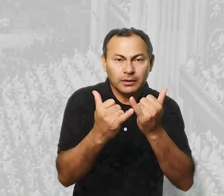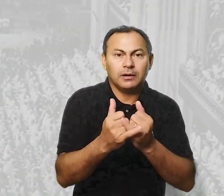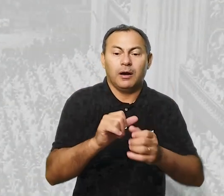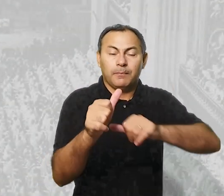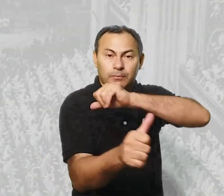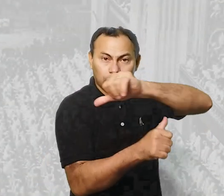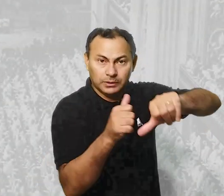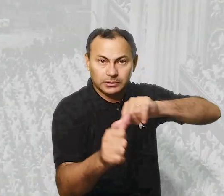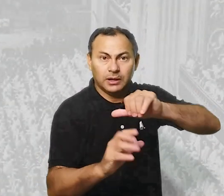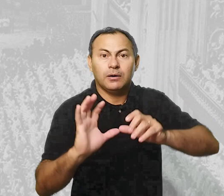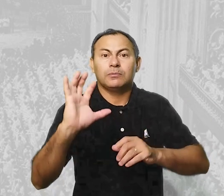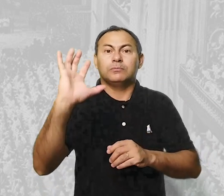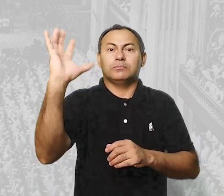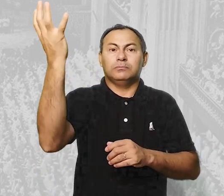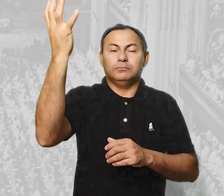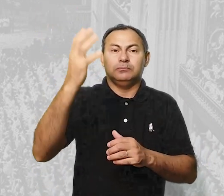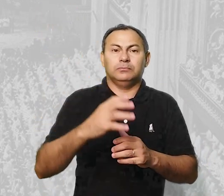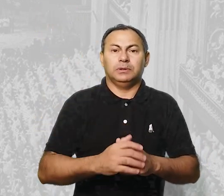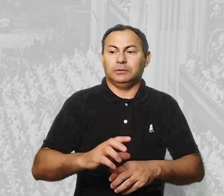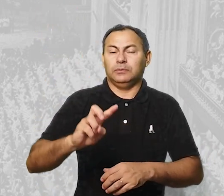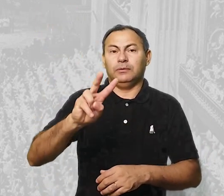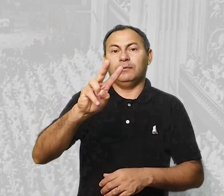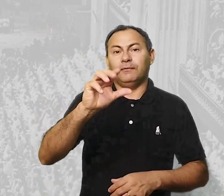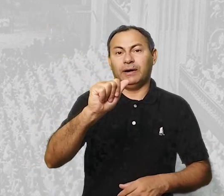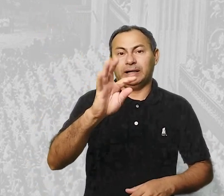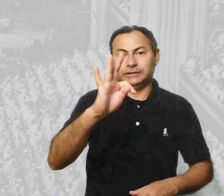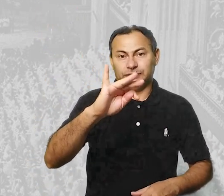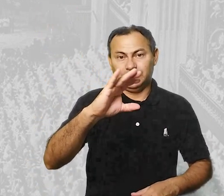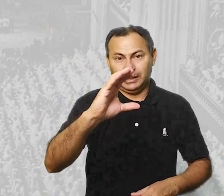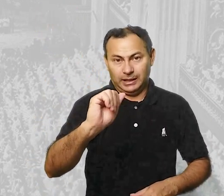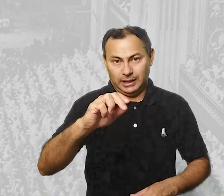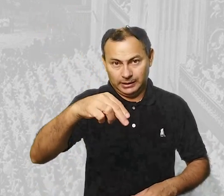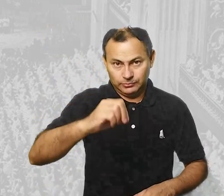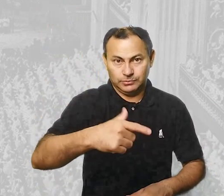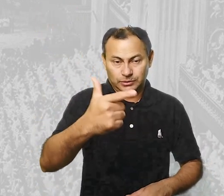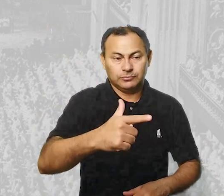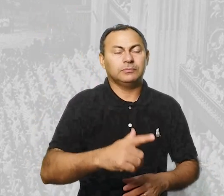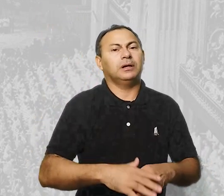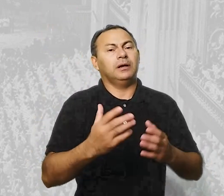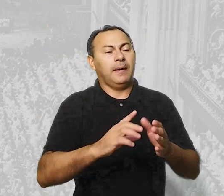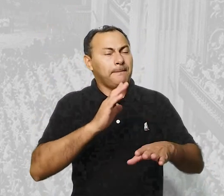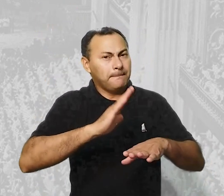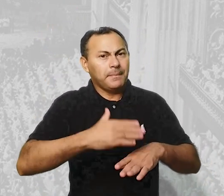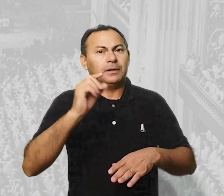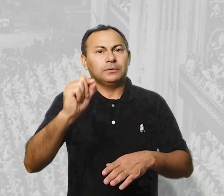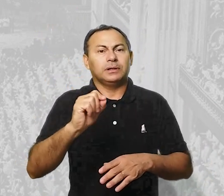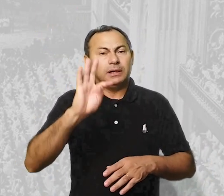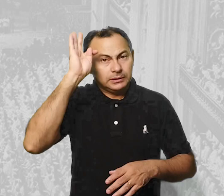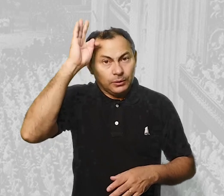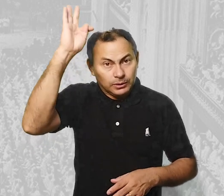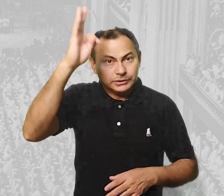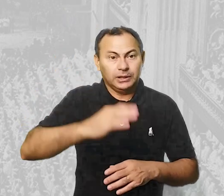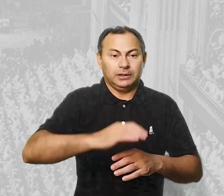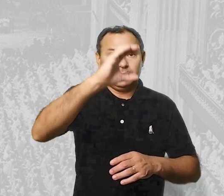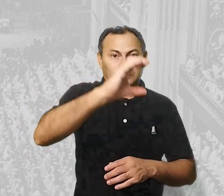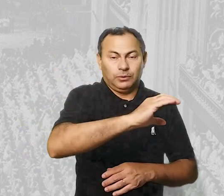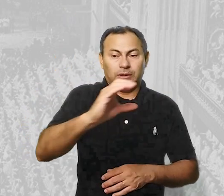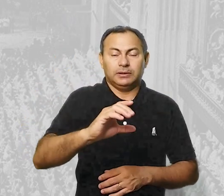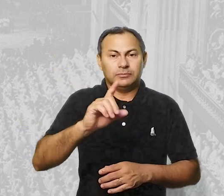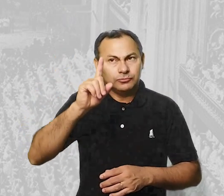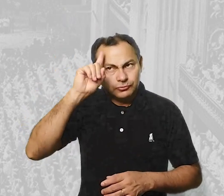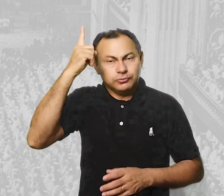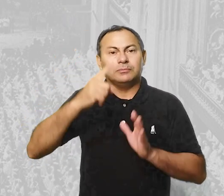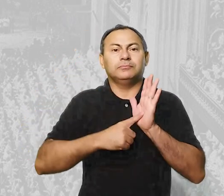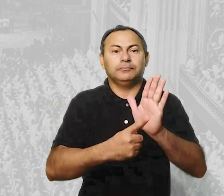mudança que aconteceu no Vaticano II é provavelmente mais do que a teologia católica esperava